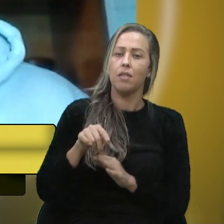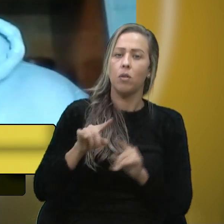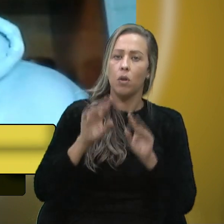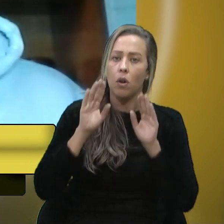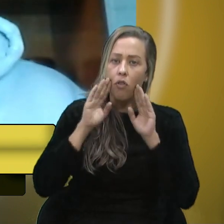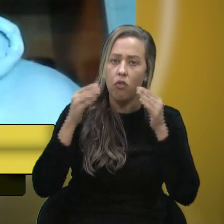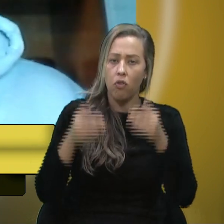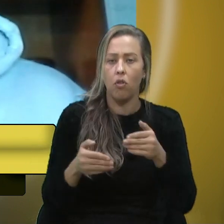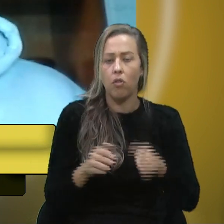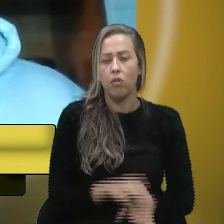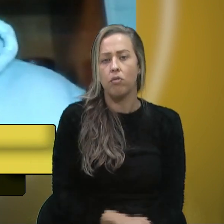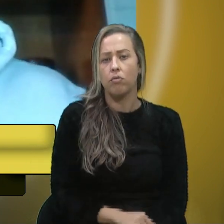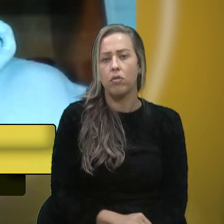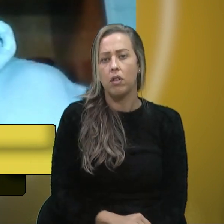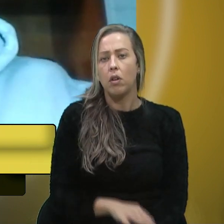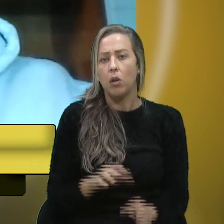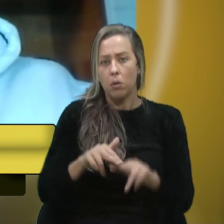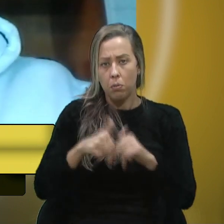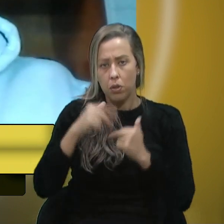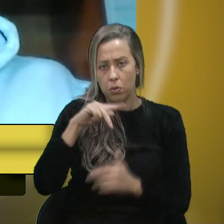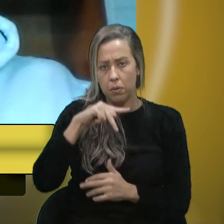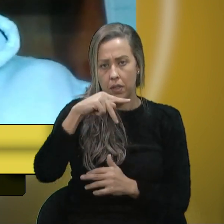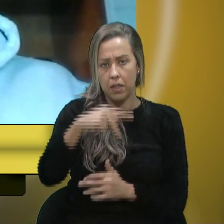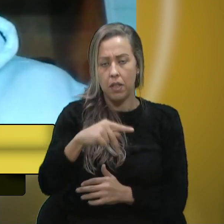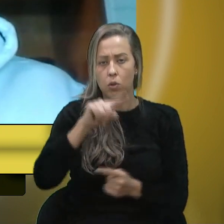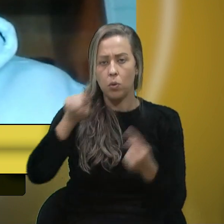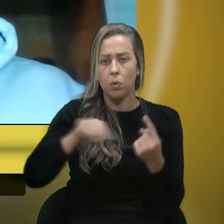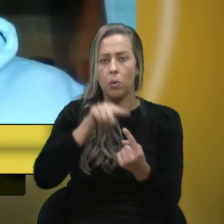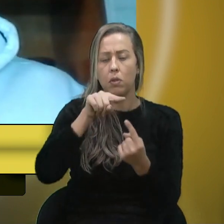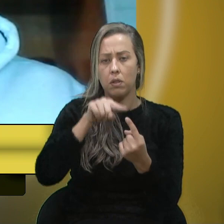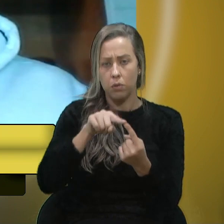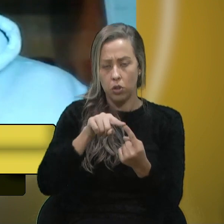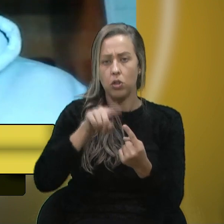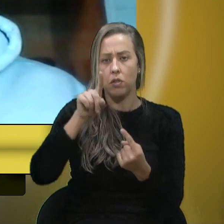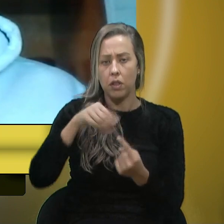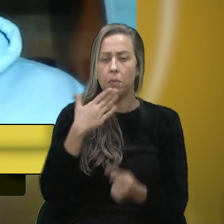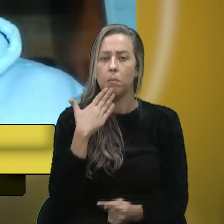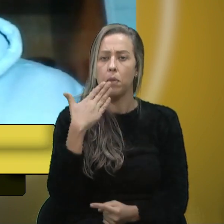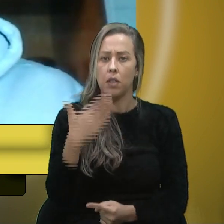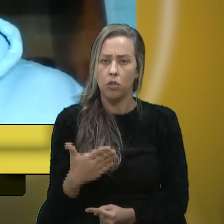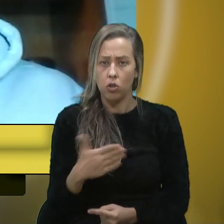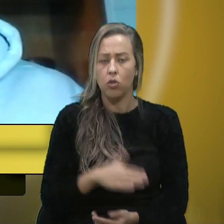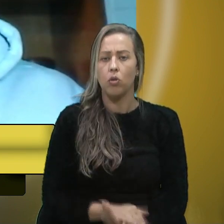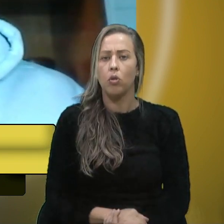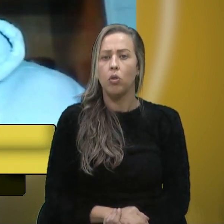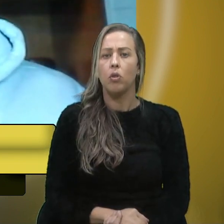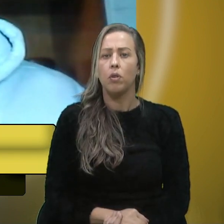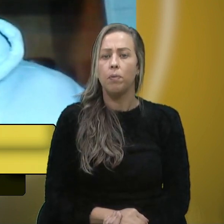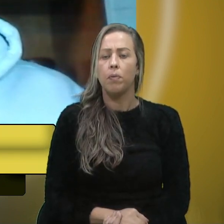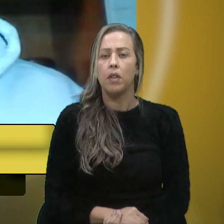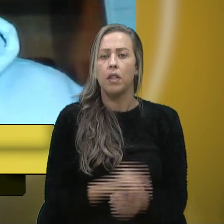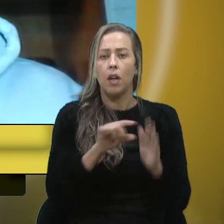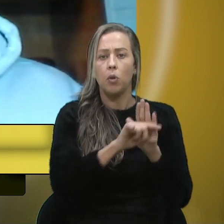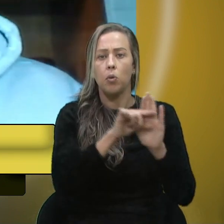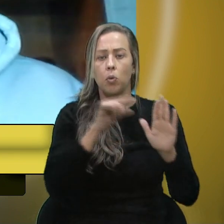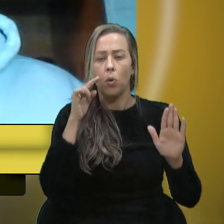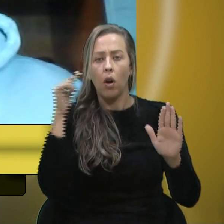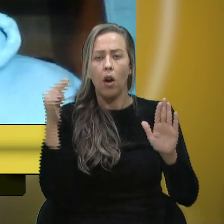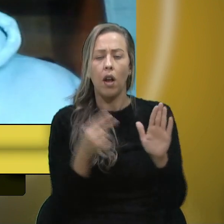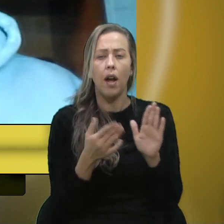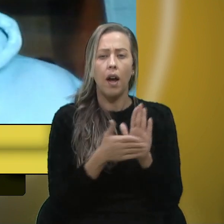então o senhor presidente o objetivo dessa solicitação de baixa como eu disse é